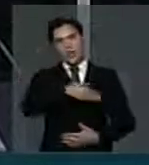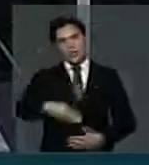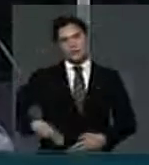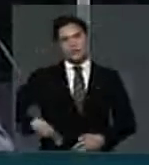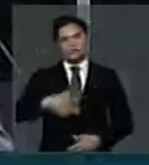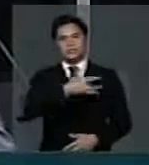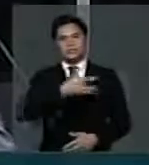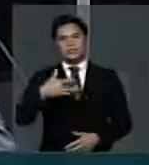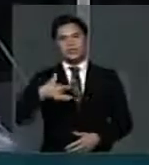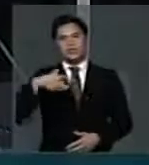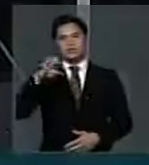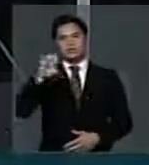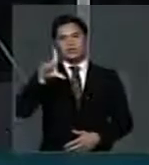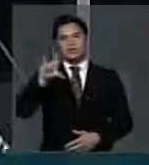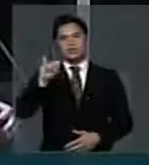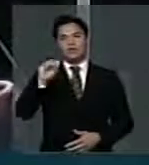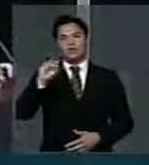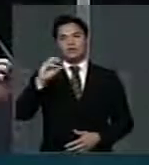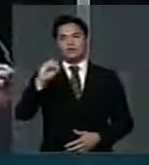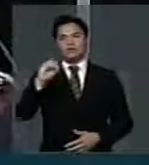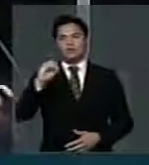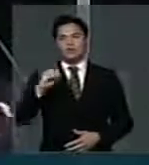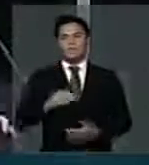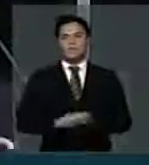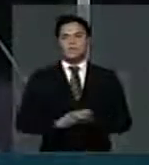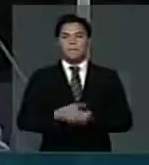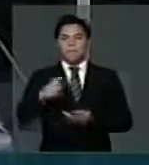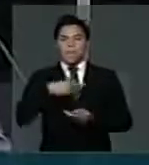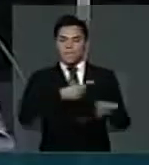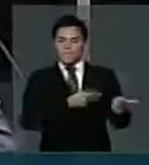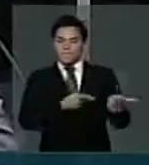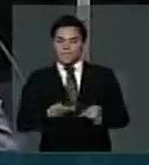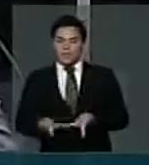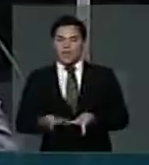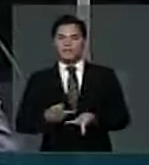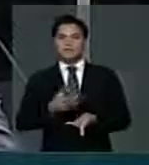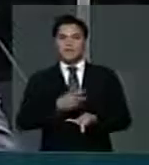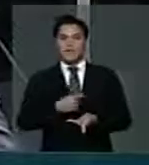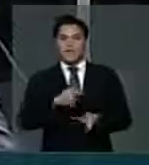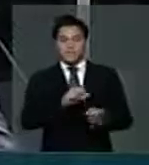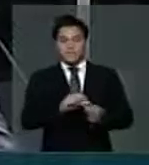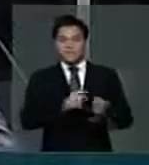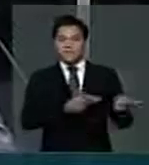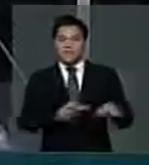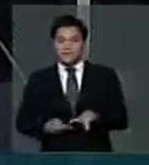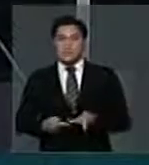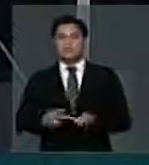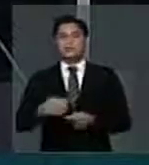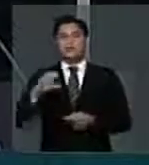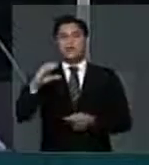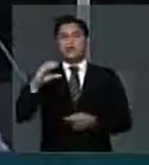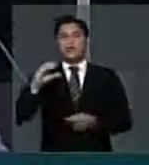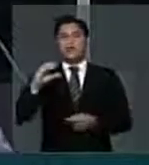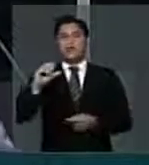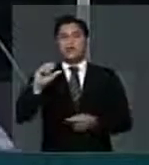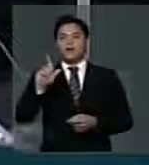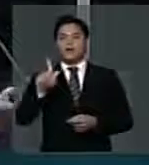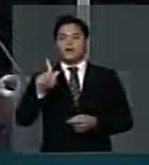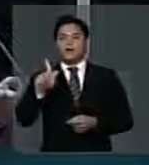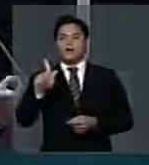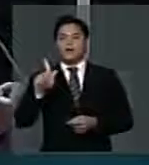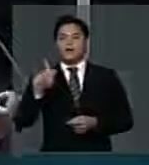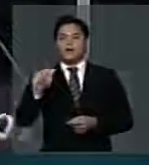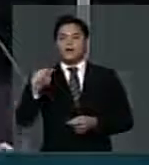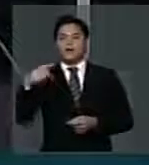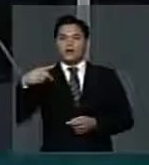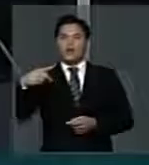saúde, doutor Eliseu Padilha, a visita que fez ao GAC de São José dos Campos. O grupo de apoio às crianças com